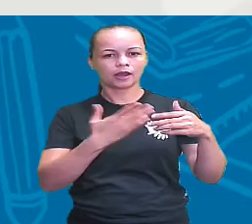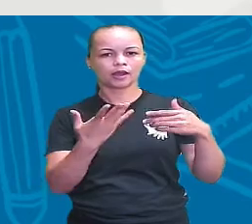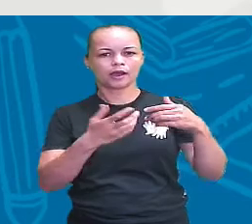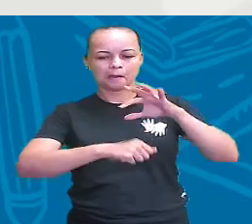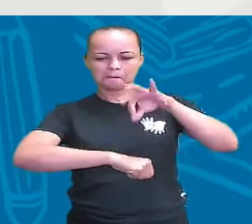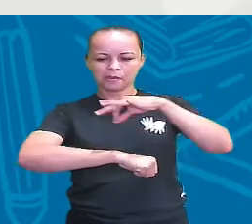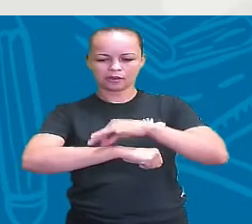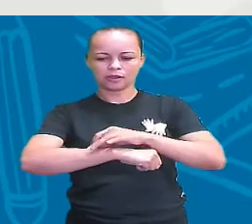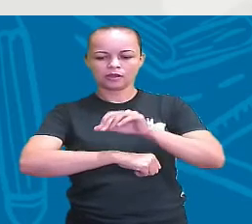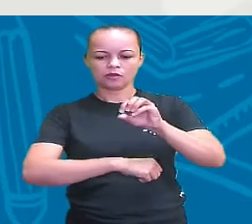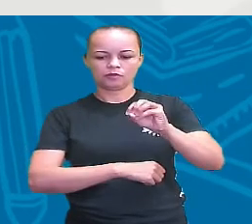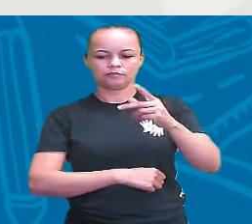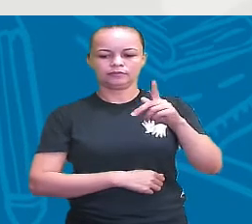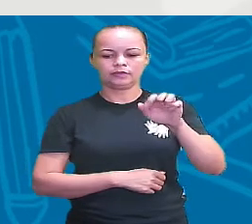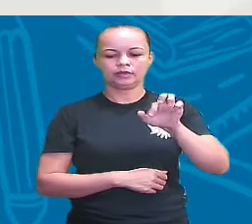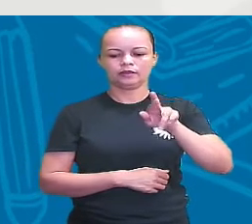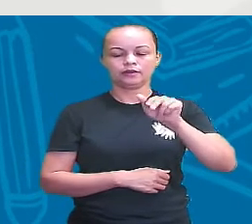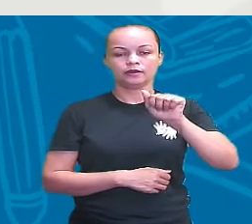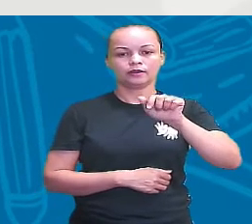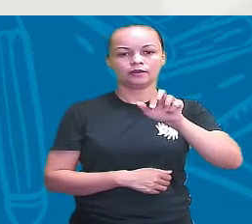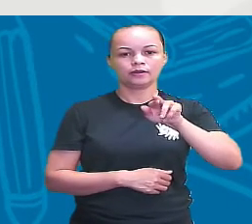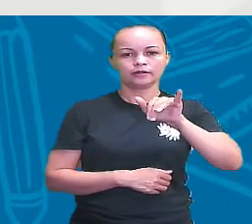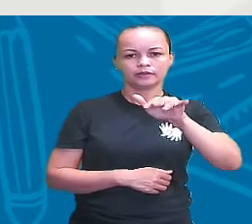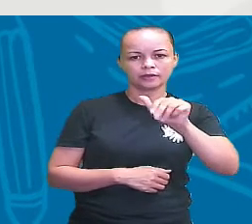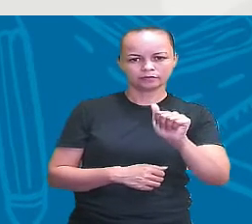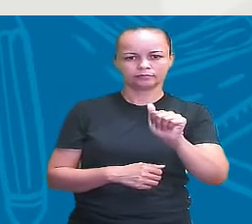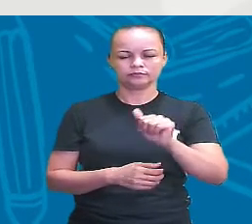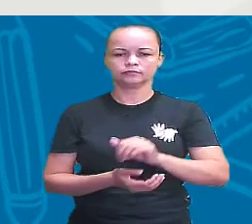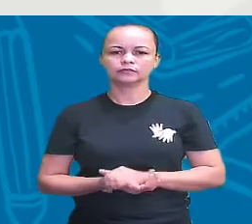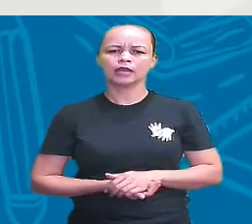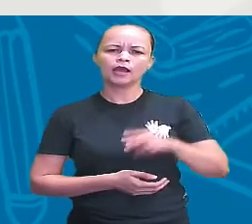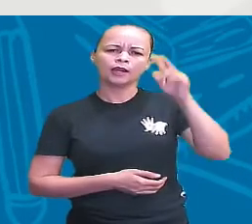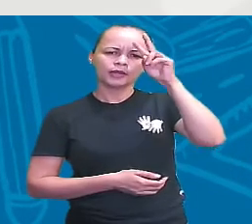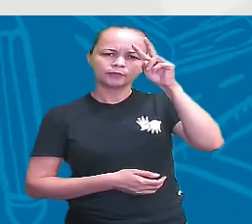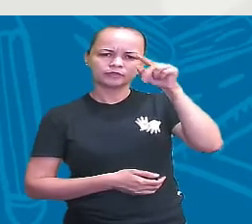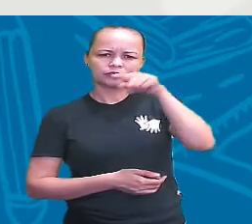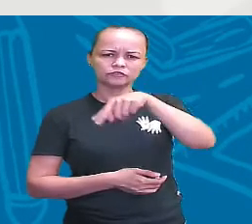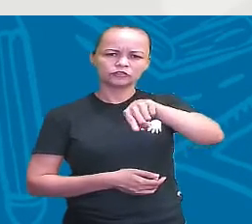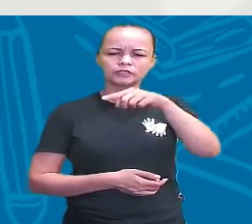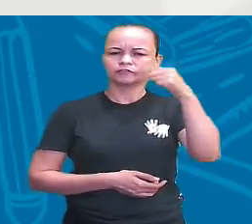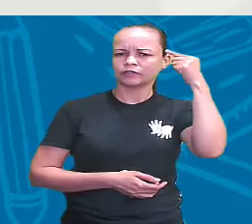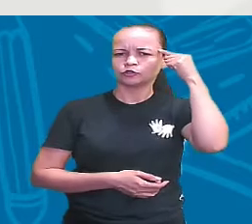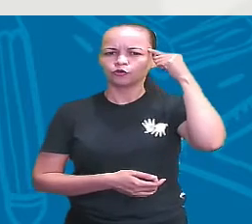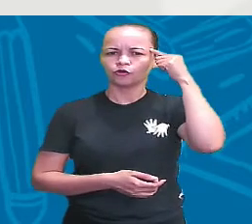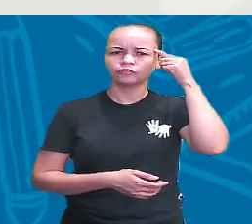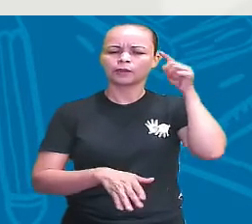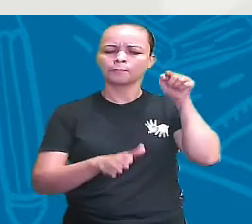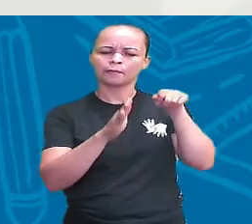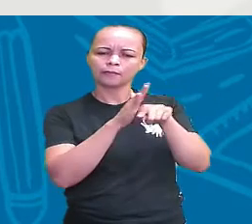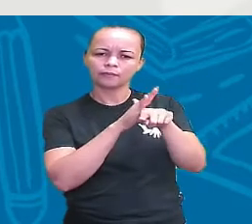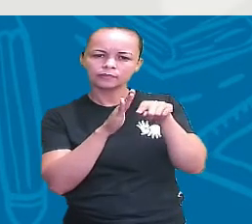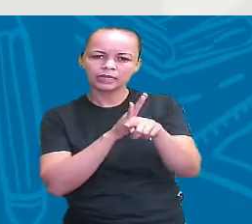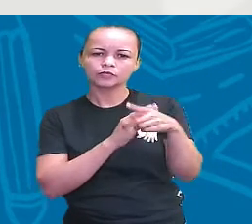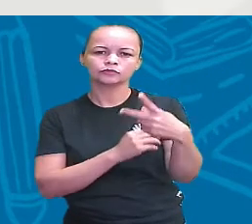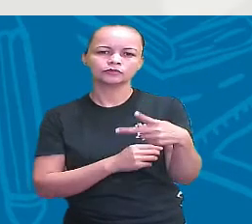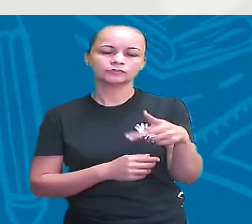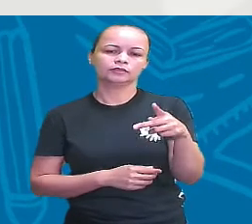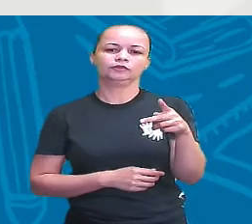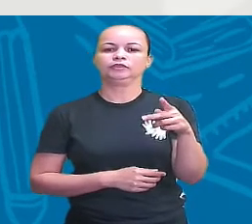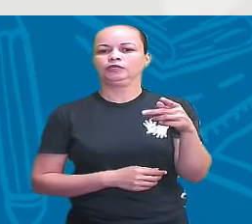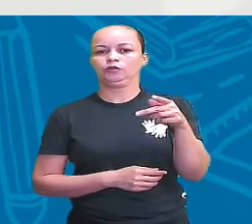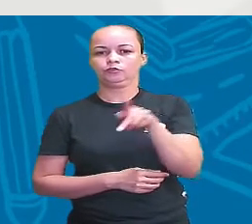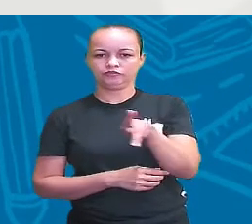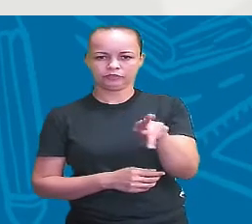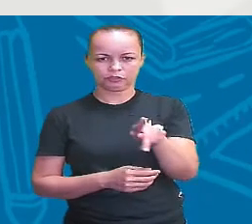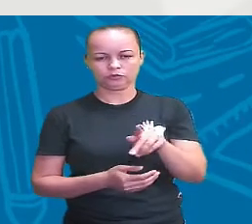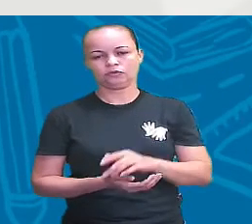vê que informação valiosíssima. E lembre-se, gente, qualquer dúvida, você tem um grande curador que é o professor, aquele que cuida do teu saber.